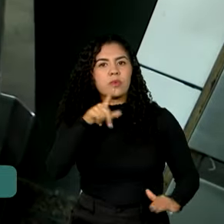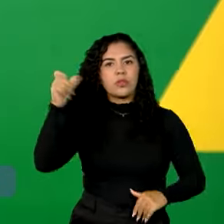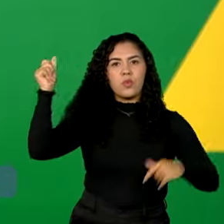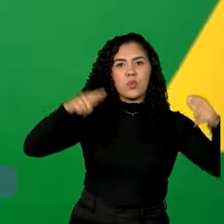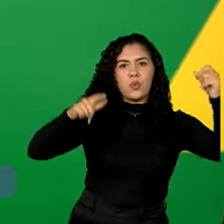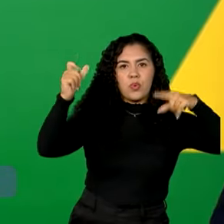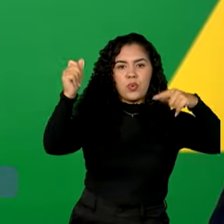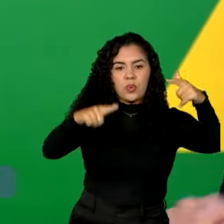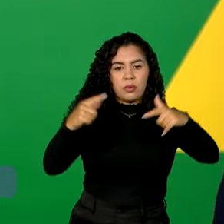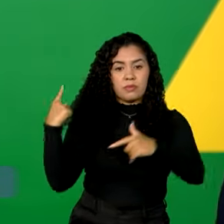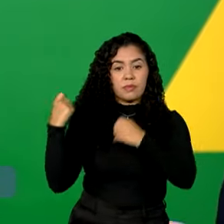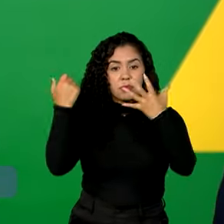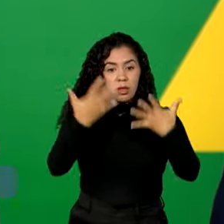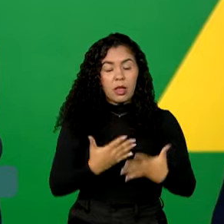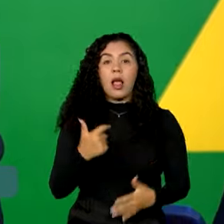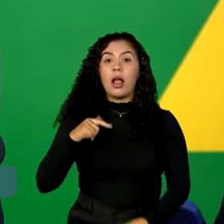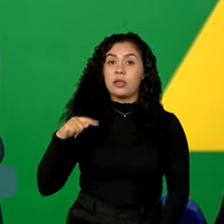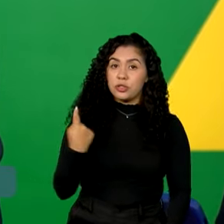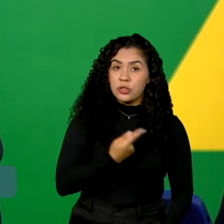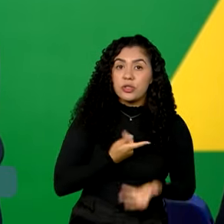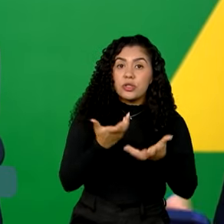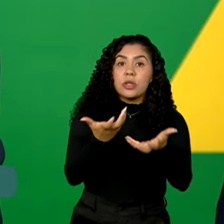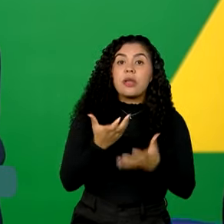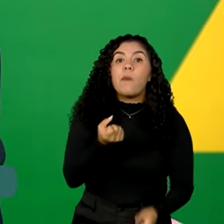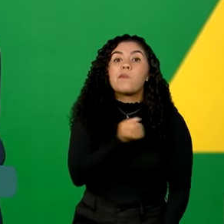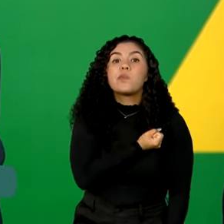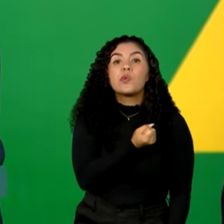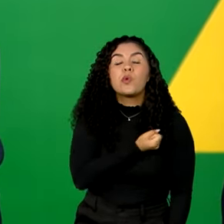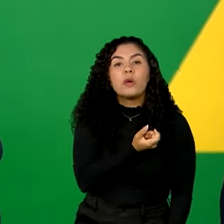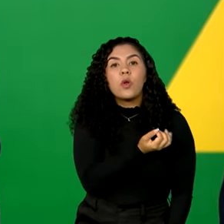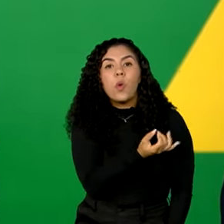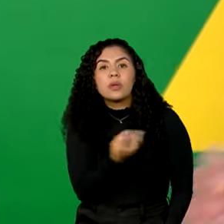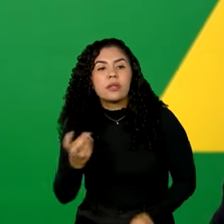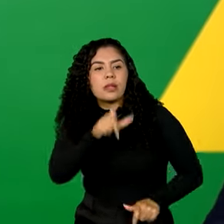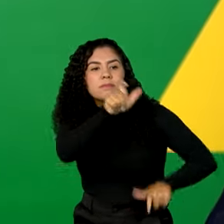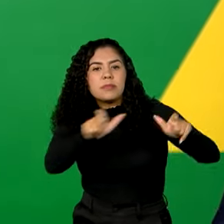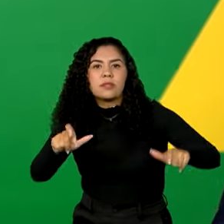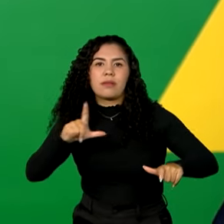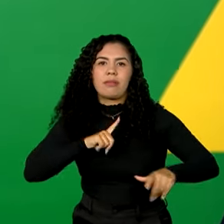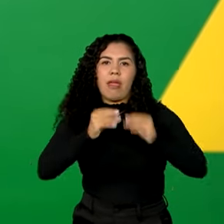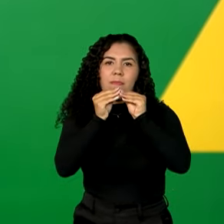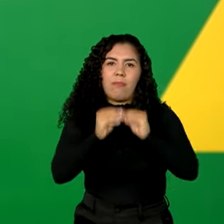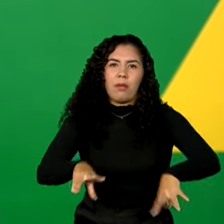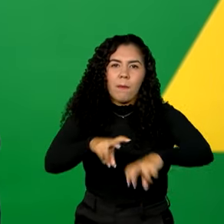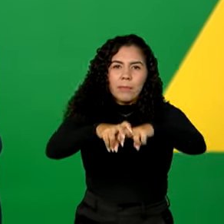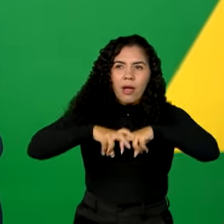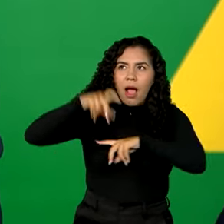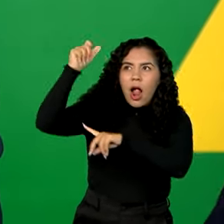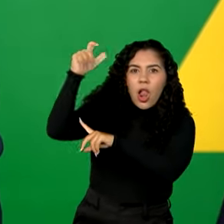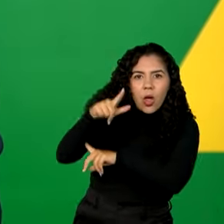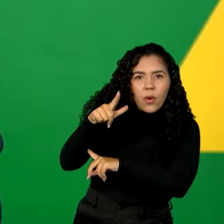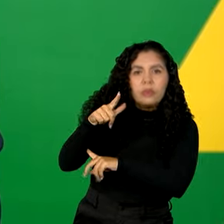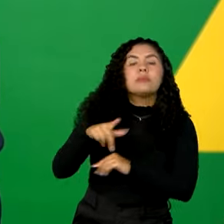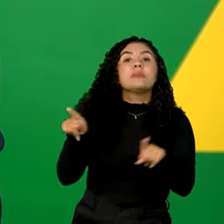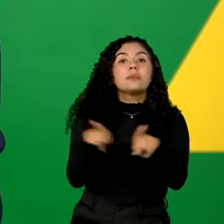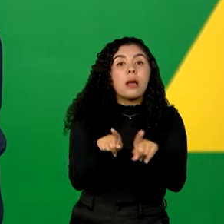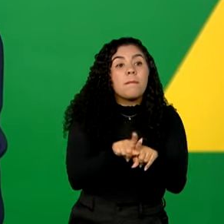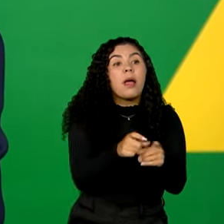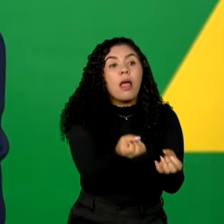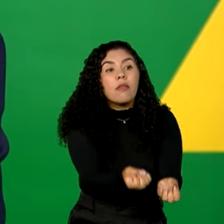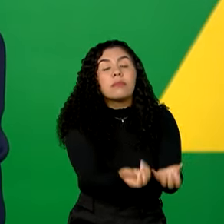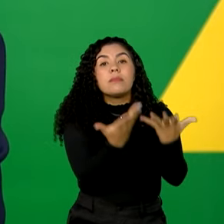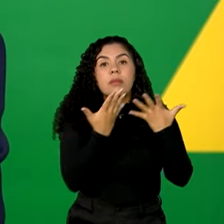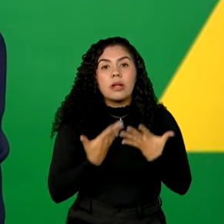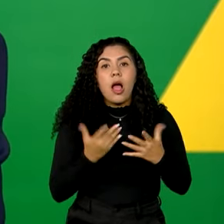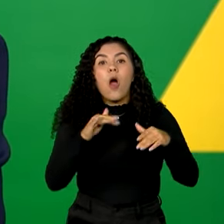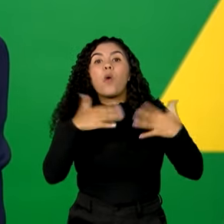Nos apresente o número de consumidores afetados, nos informe que canais